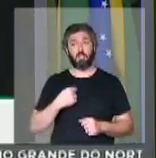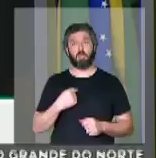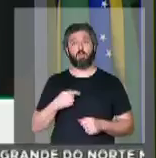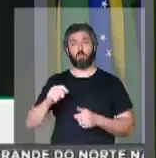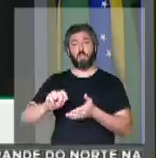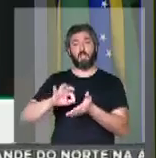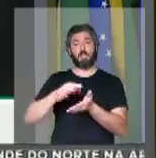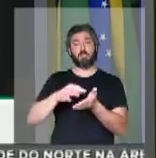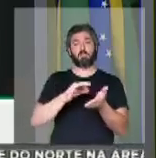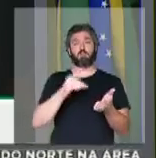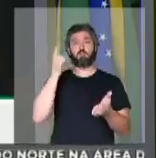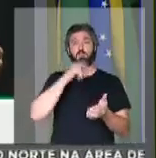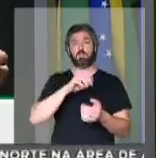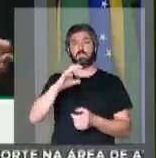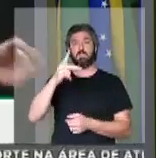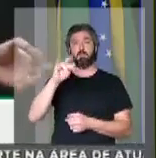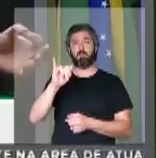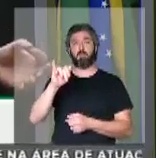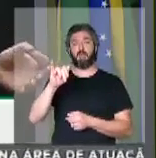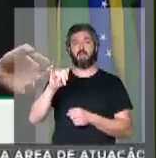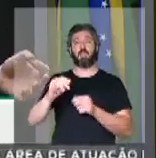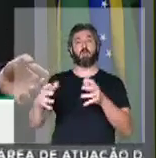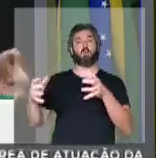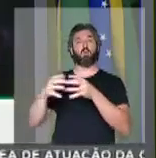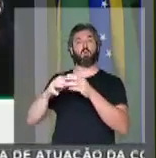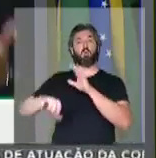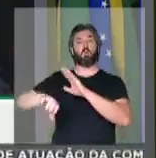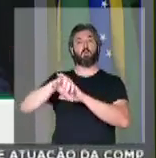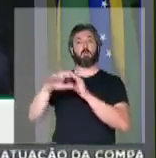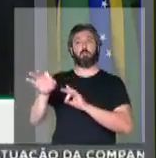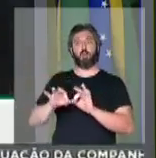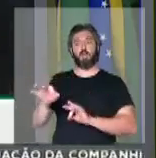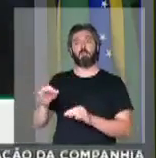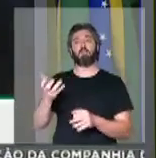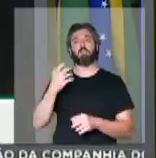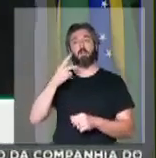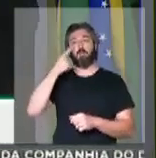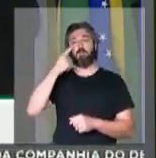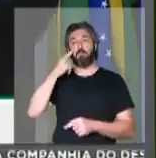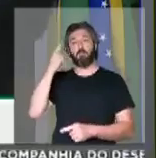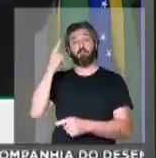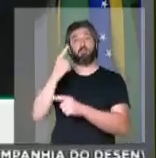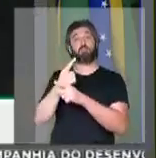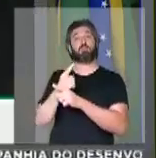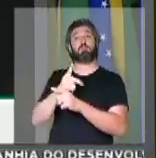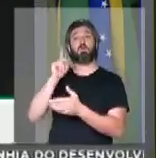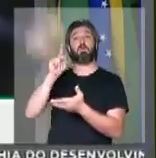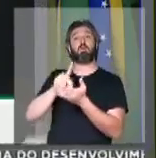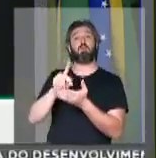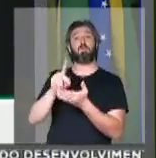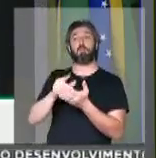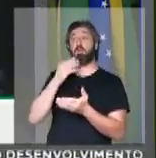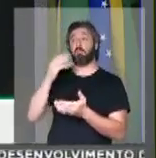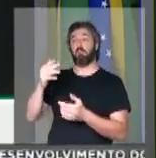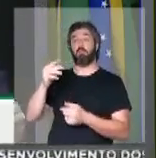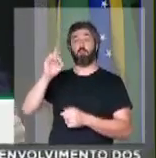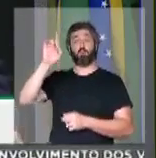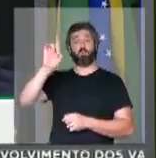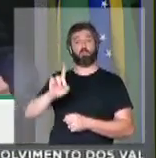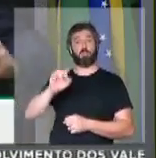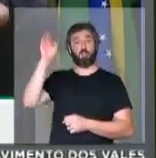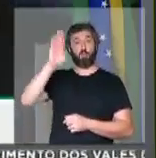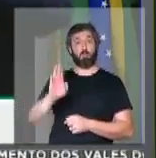estou coletando assinaturas para uma CPI do crime organizado. Nós queremos e precisamos saber, em nome do nosso Estado de